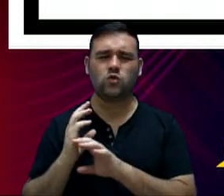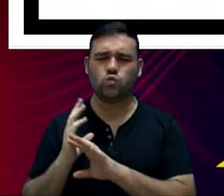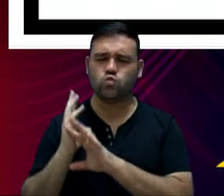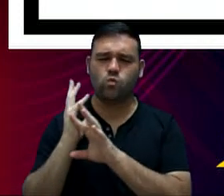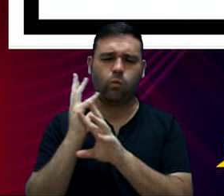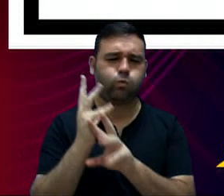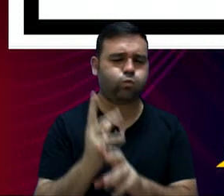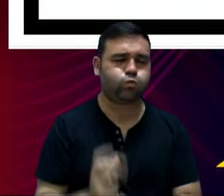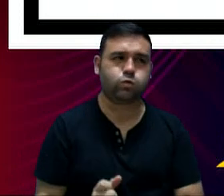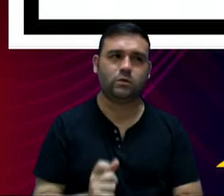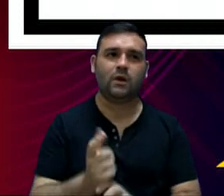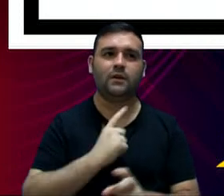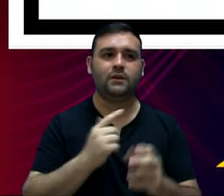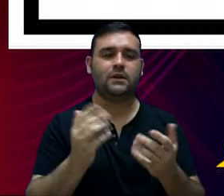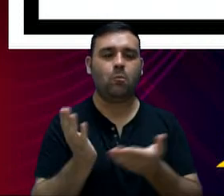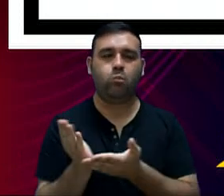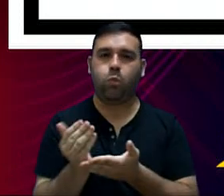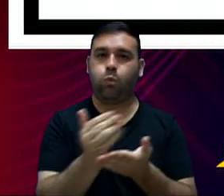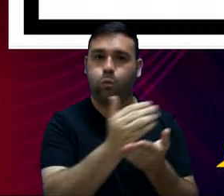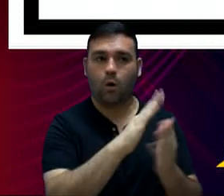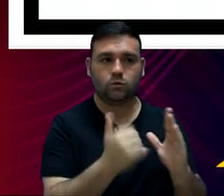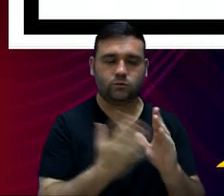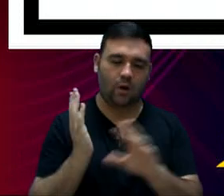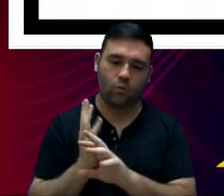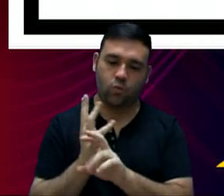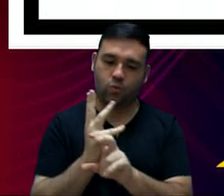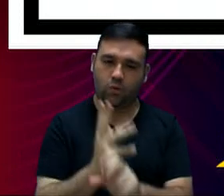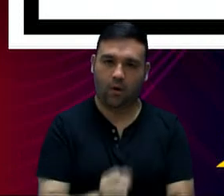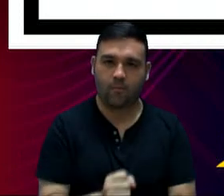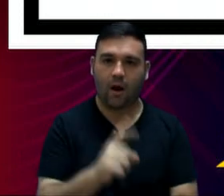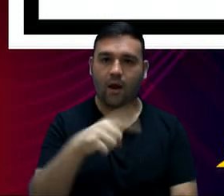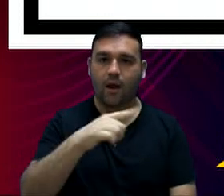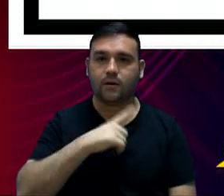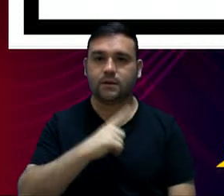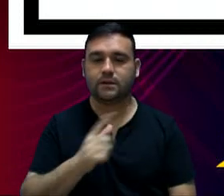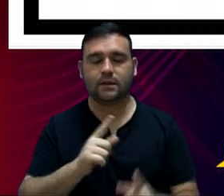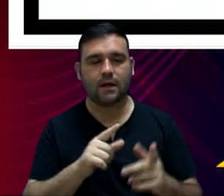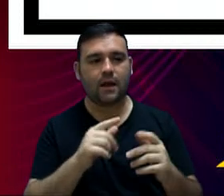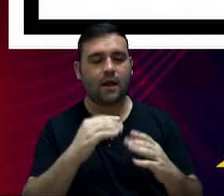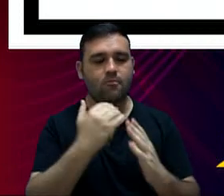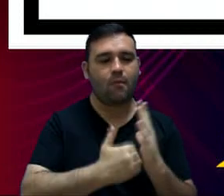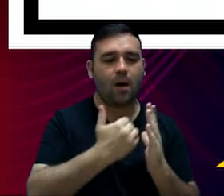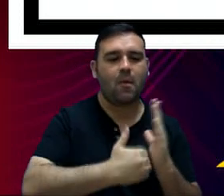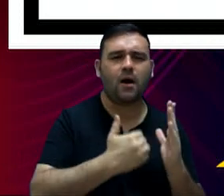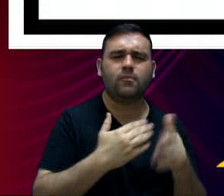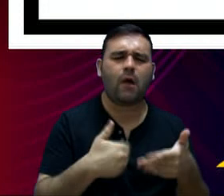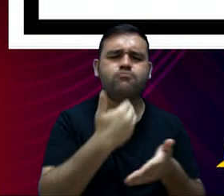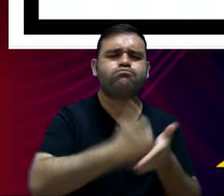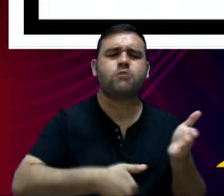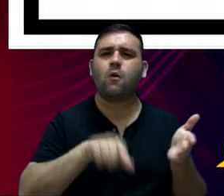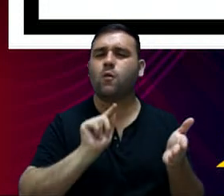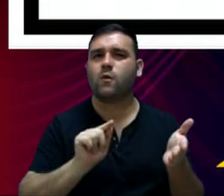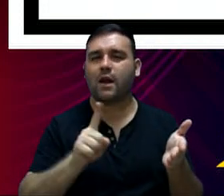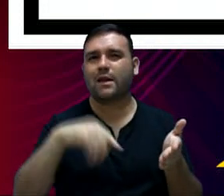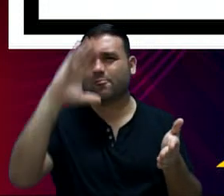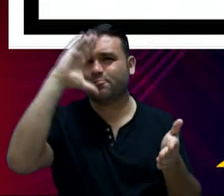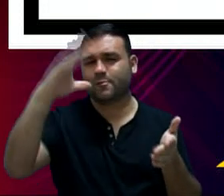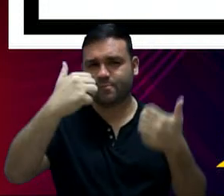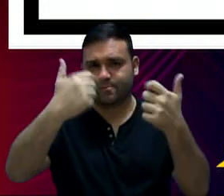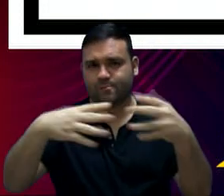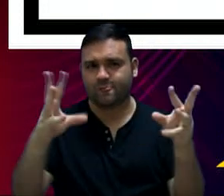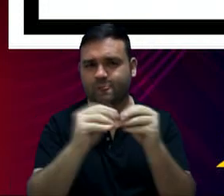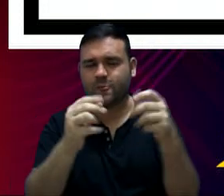todas as receitas do município, e são feitas ali as deduções. Quais são as deduções? Eu diria a principal.